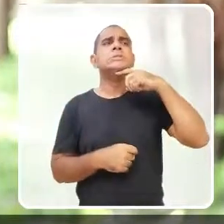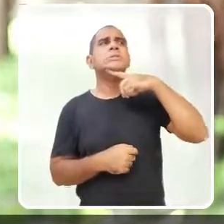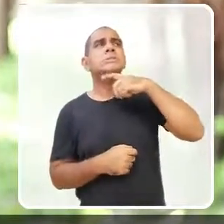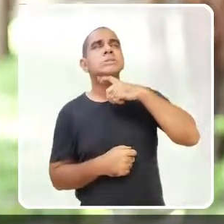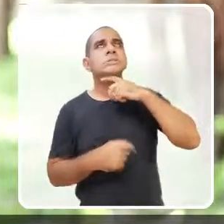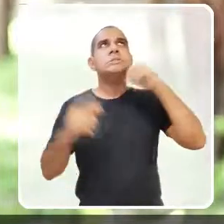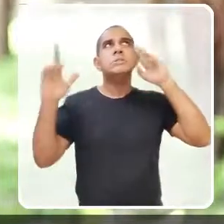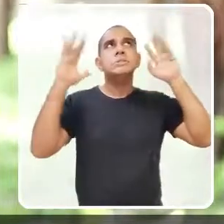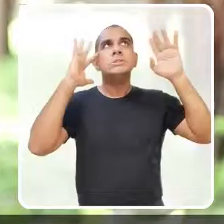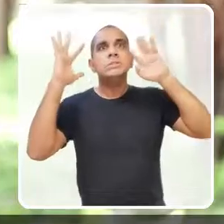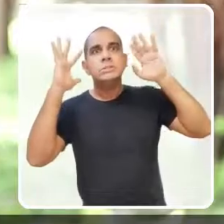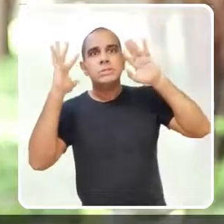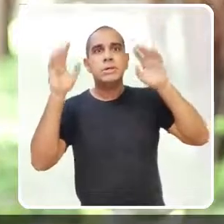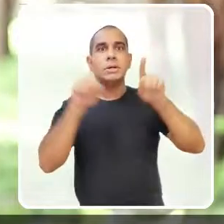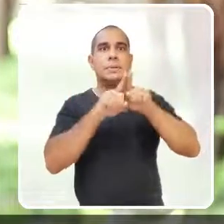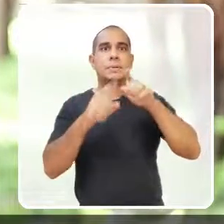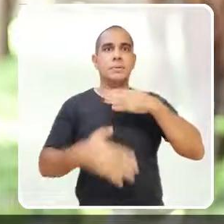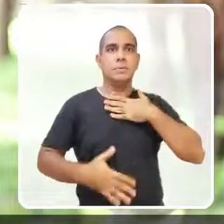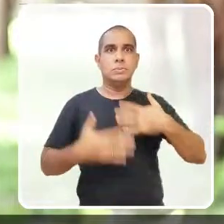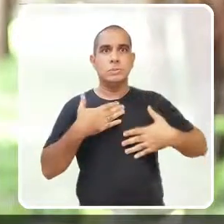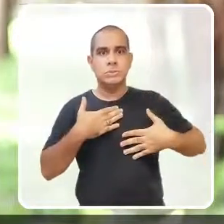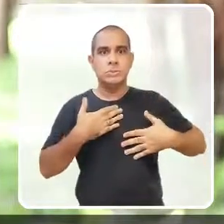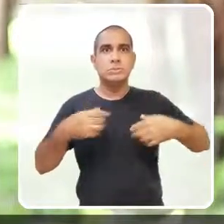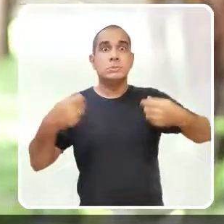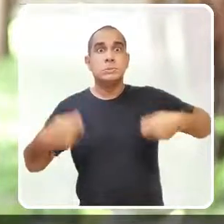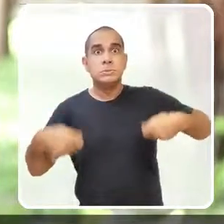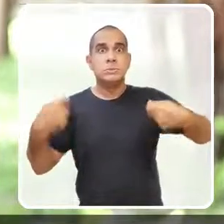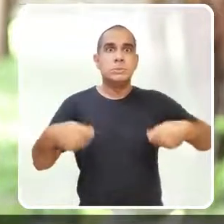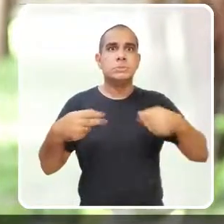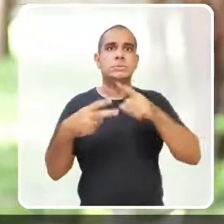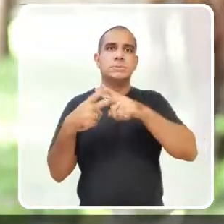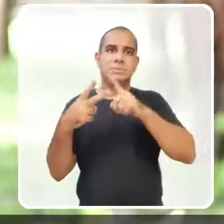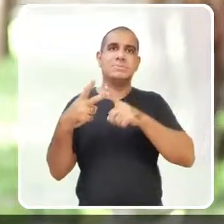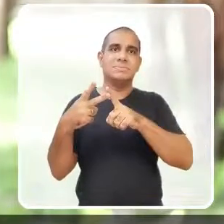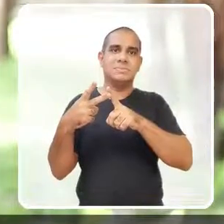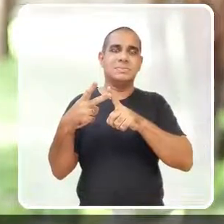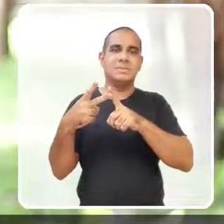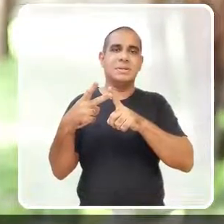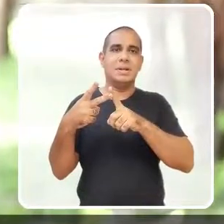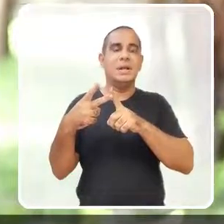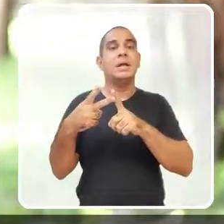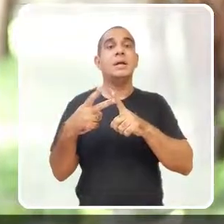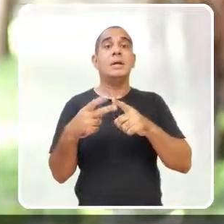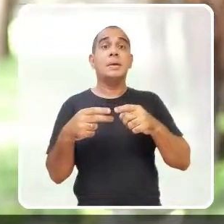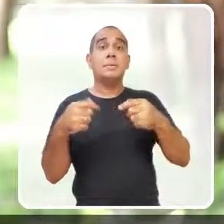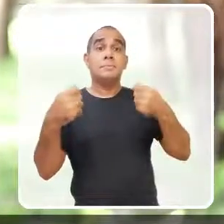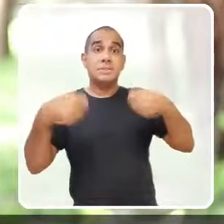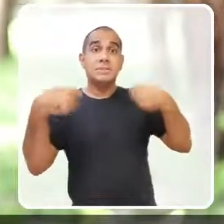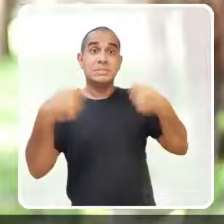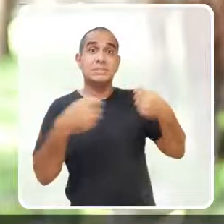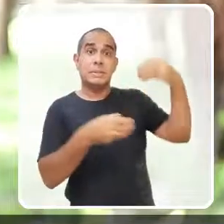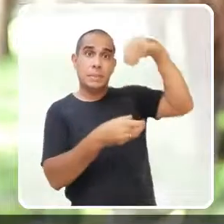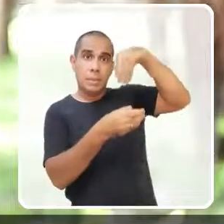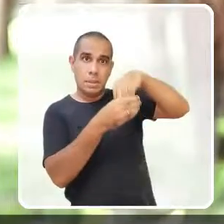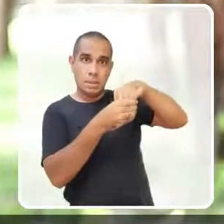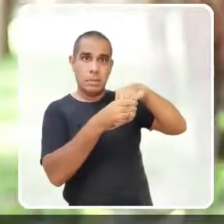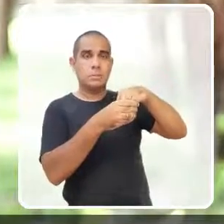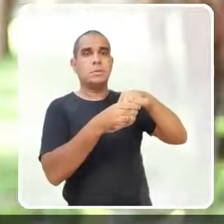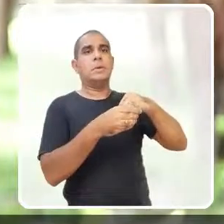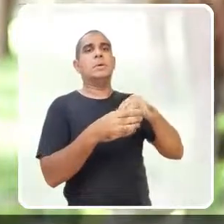psicológica como física, ela deve ser englobada